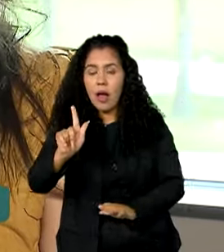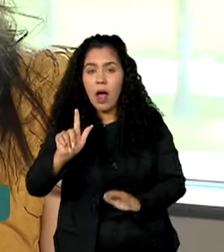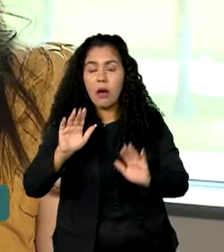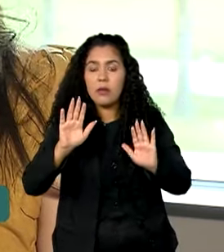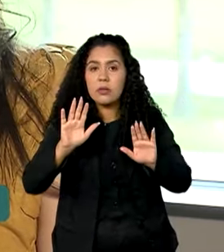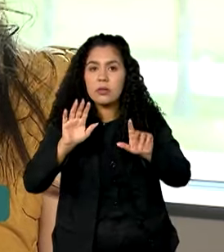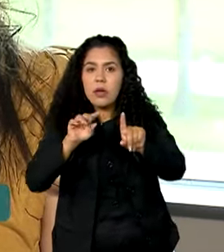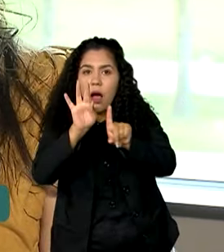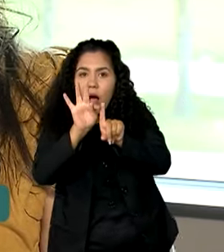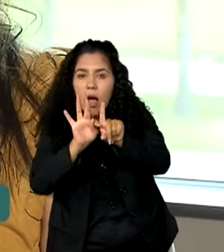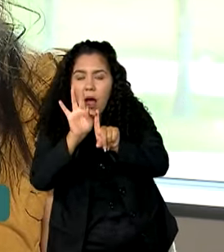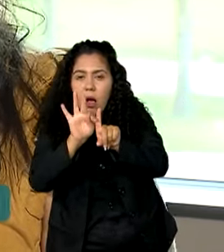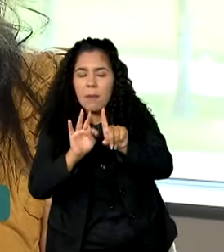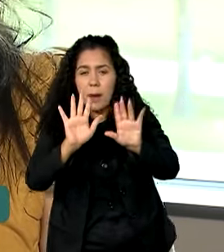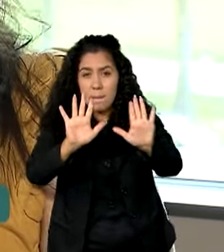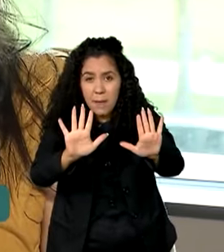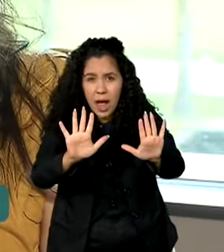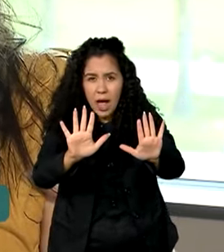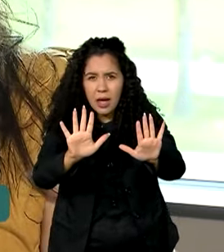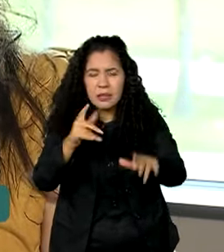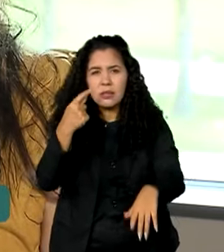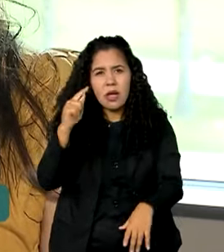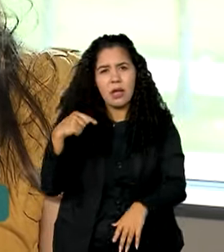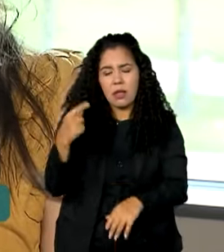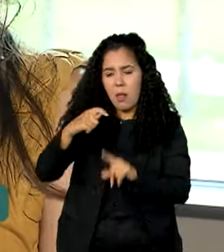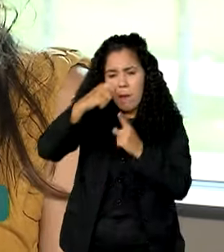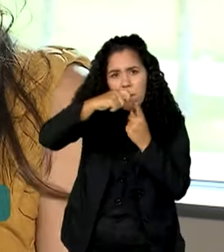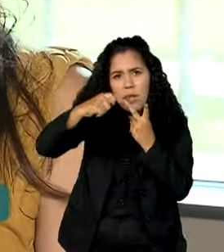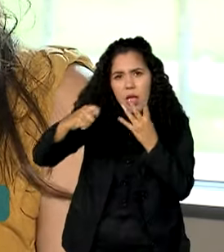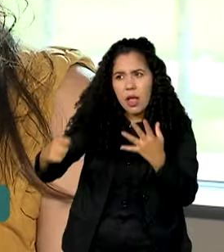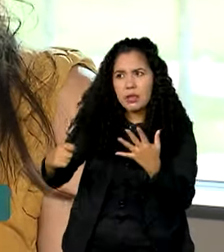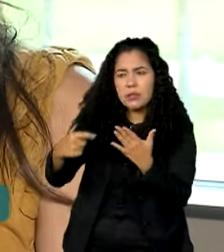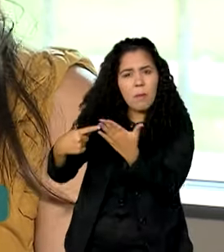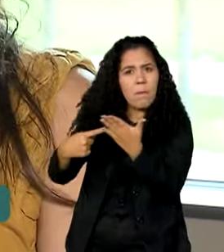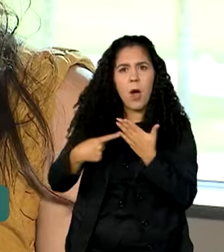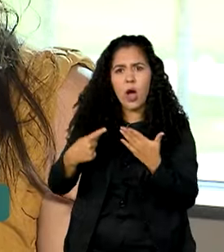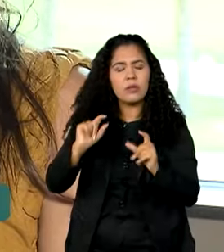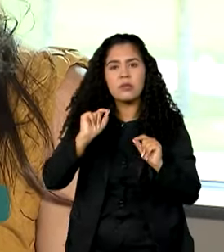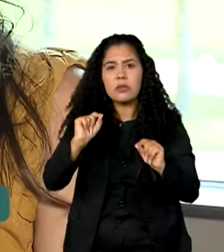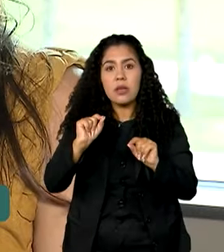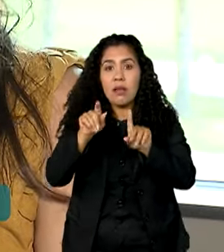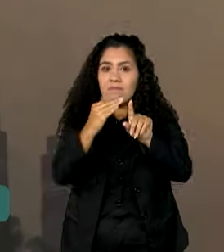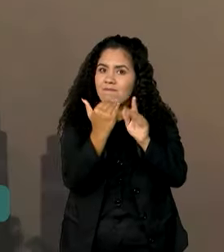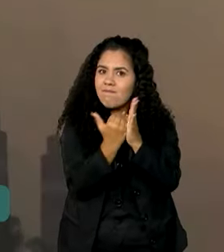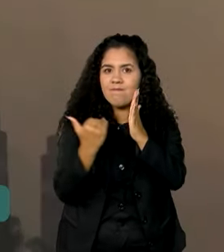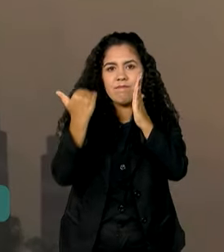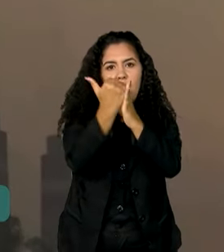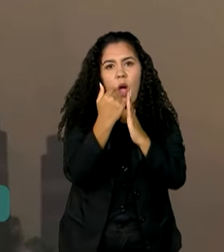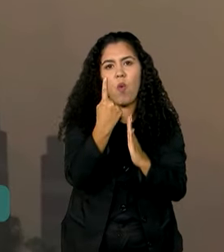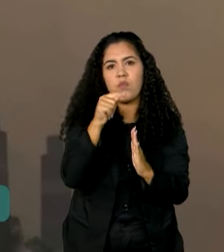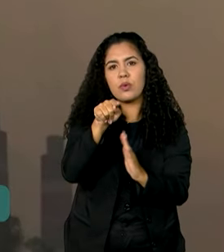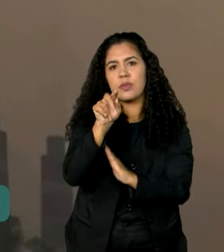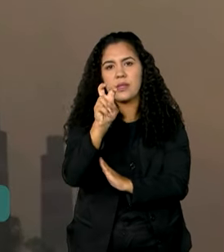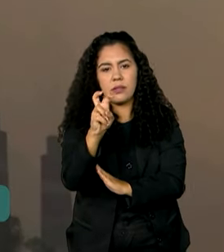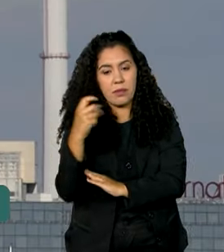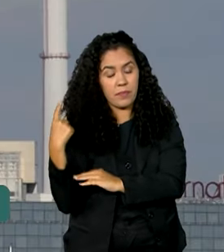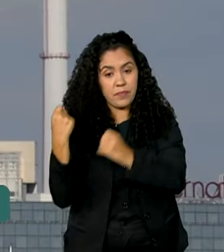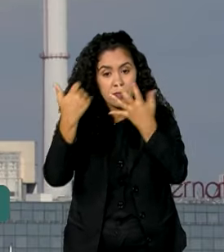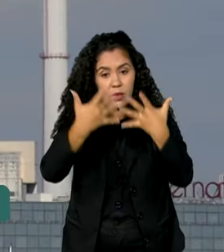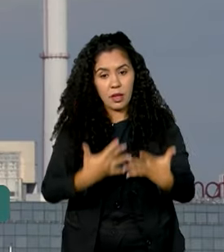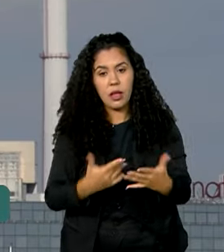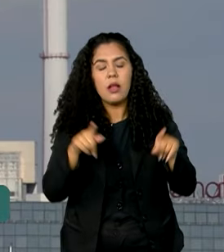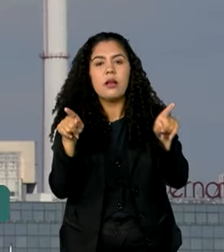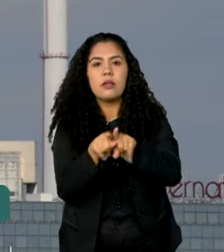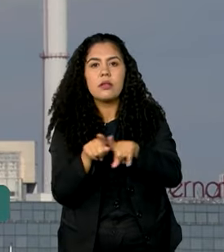Mas o que a gente está vivendo e os últimos meses todos mostraram meses acima de 1,5. O sistema de negociações de